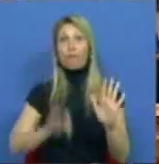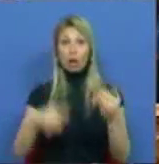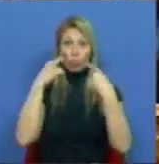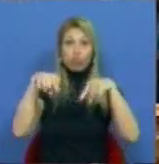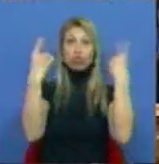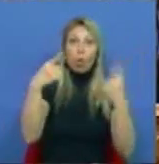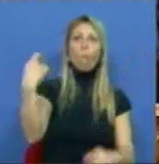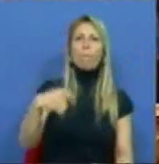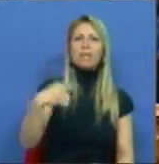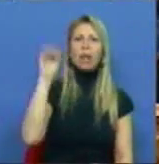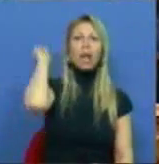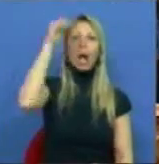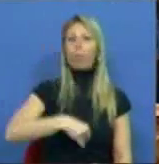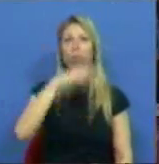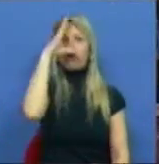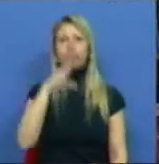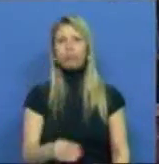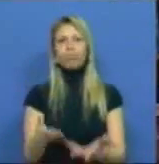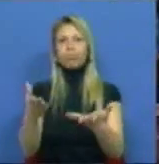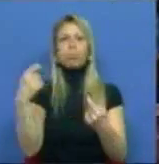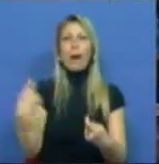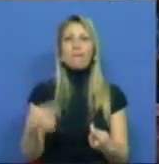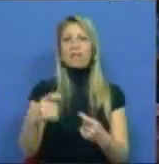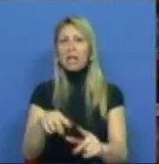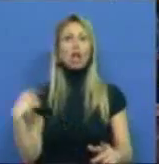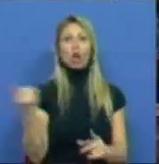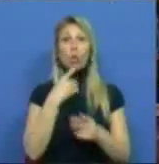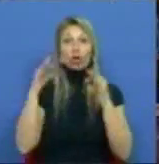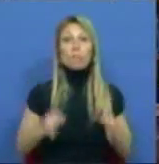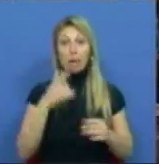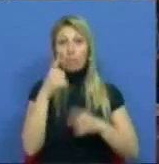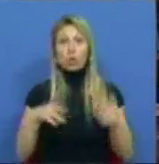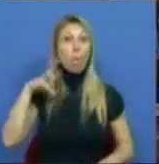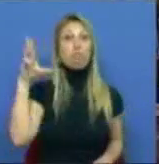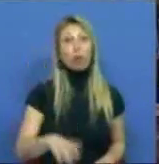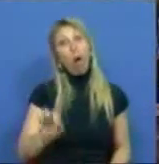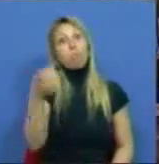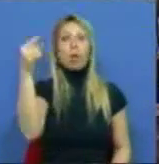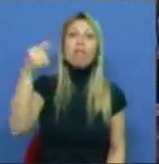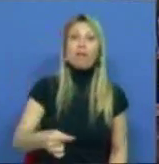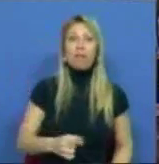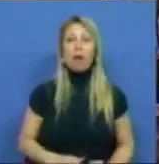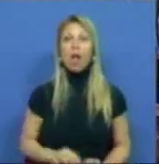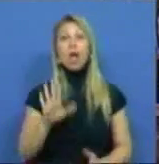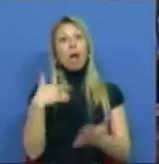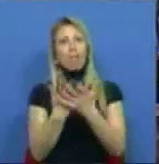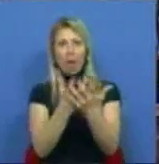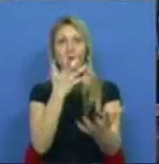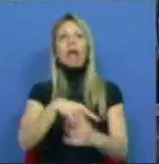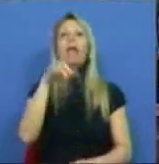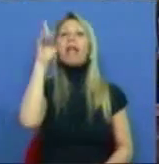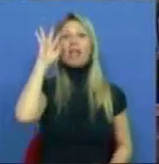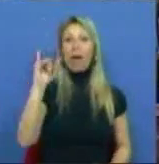um Presidente da República que não soube ser o Presidente de todos os portugueses como devia, que acentuou a ideia de que há